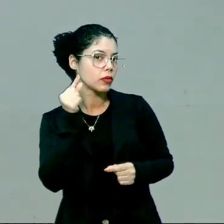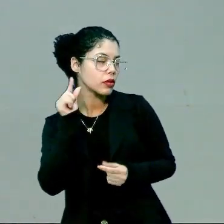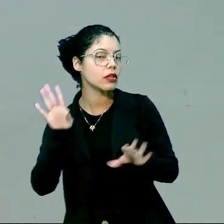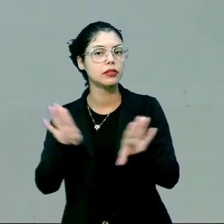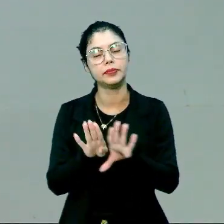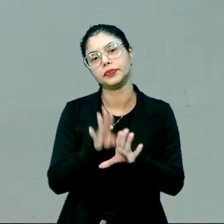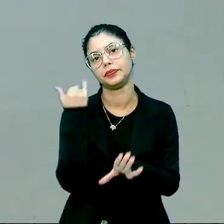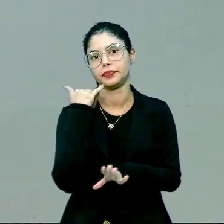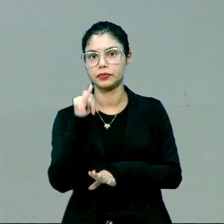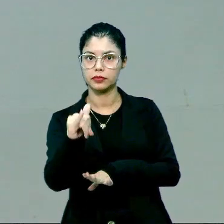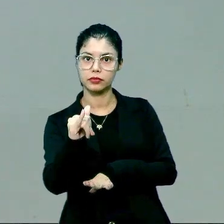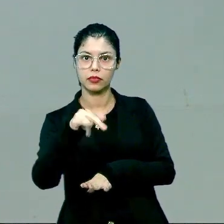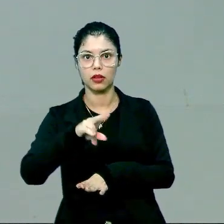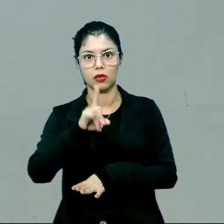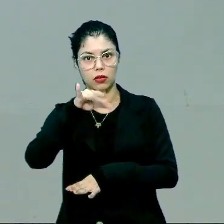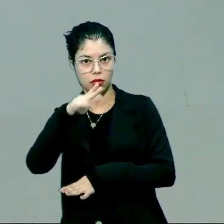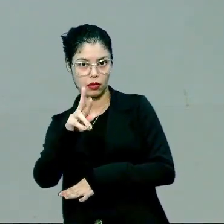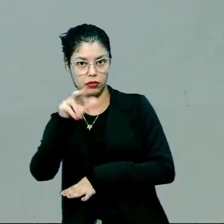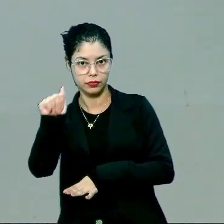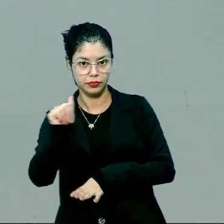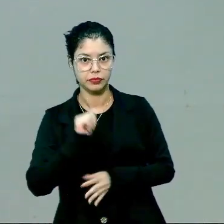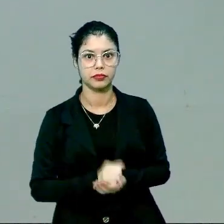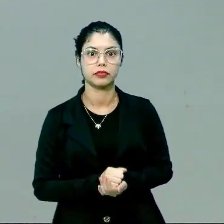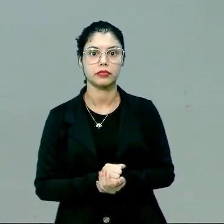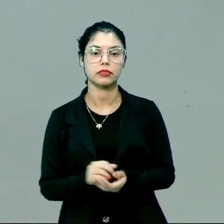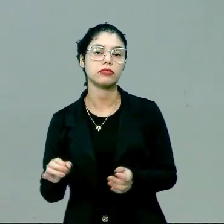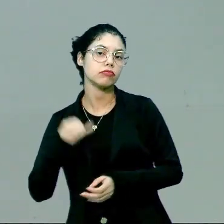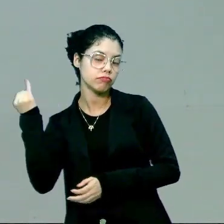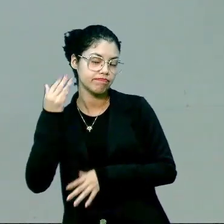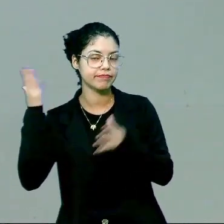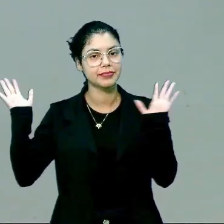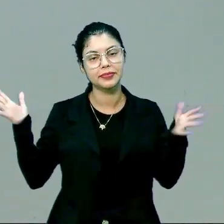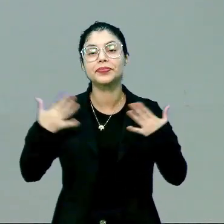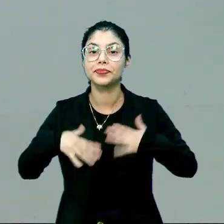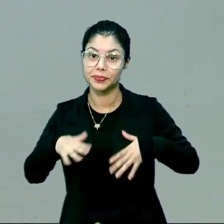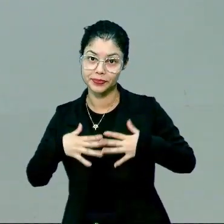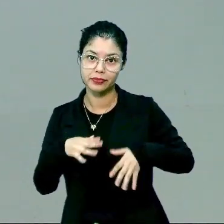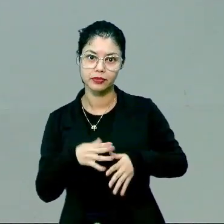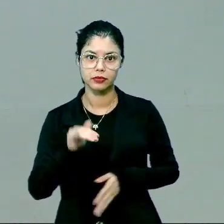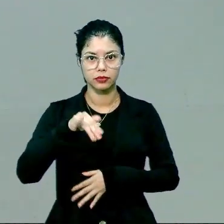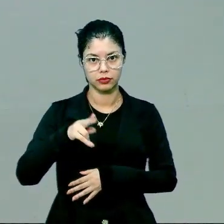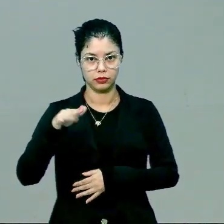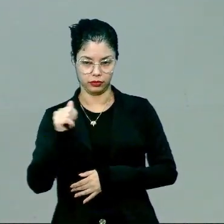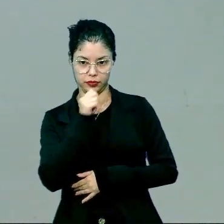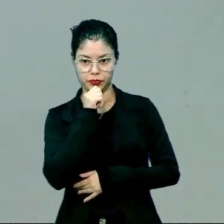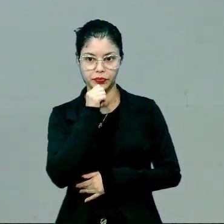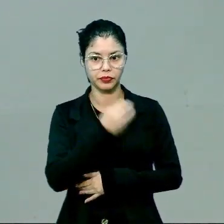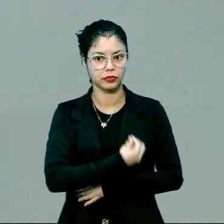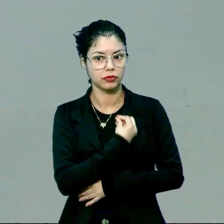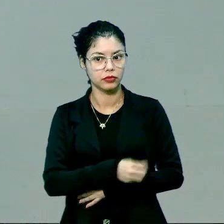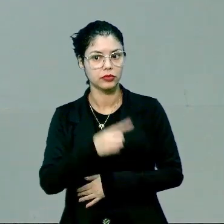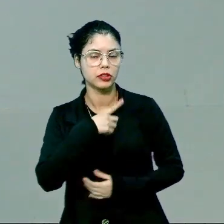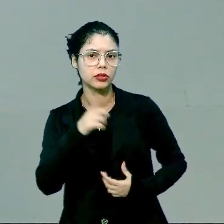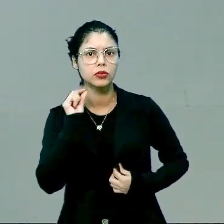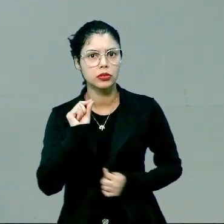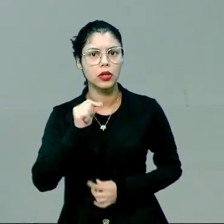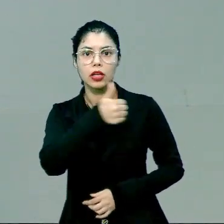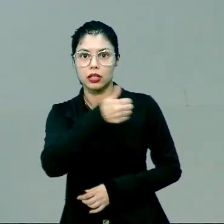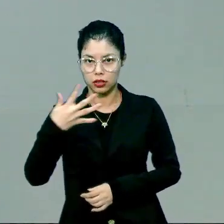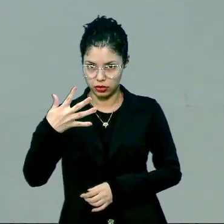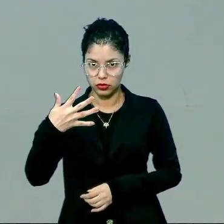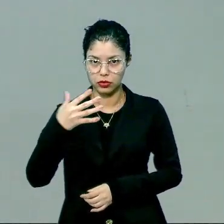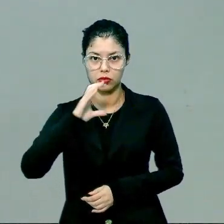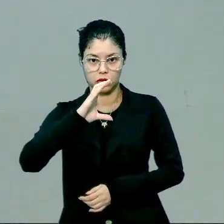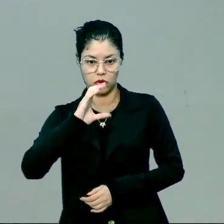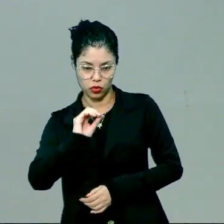sobre energia nuclear. Daí pessoal, é muito tranquilo. O tempo de meia-vida se dá por causa do carbono-14.